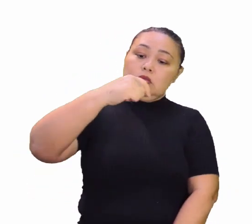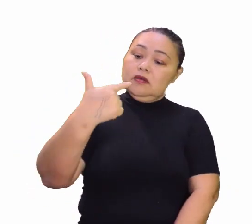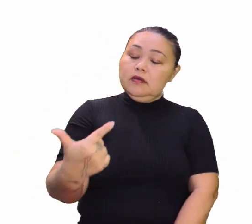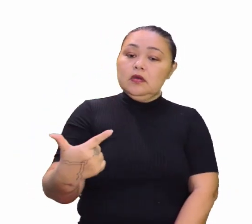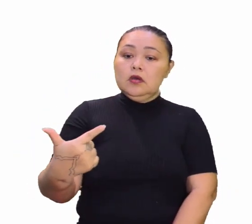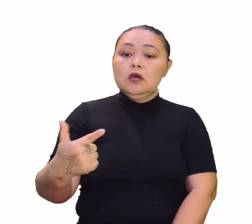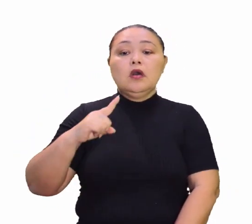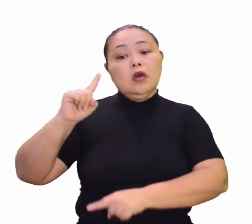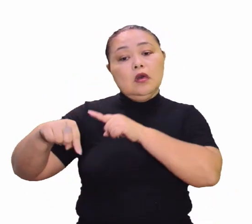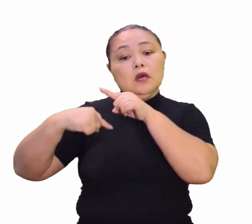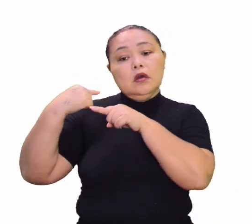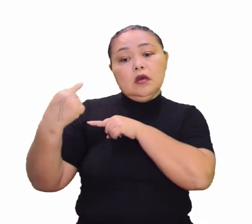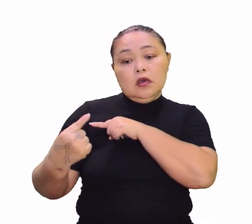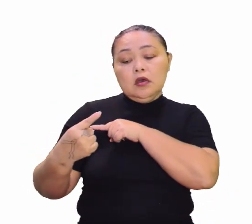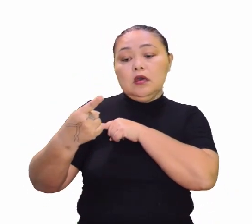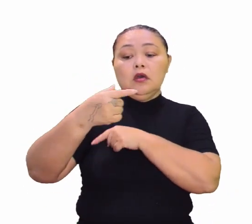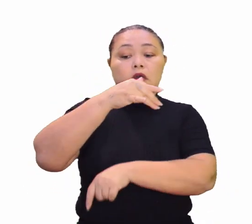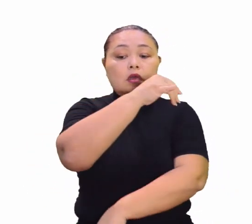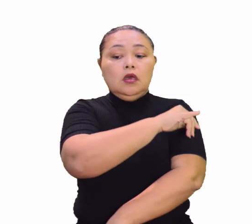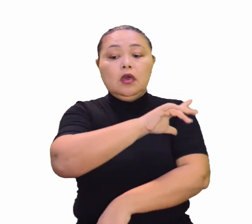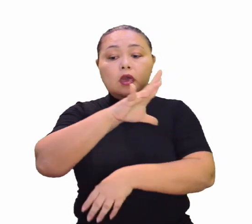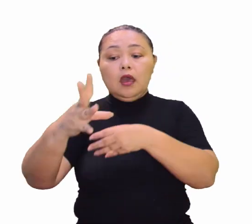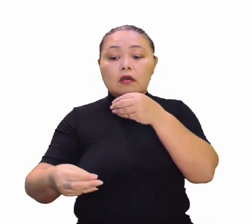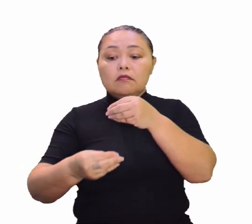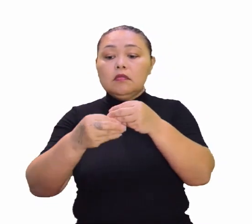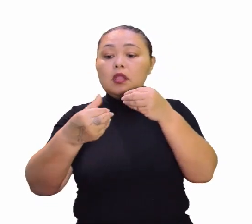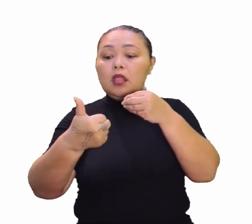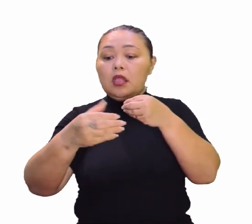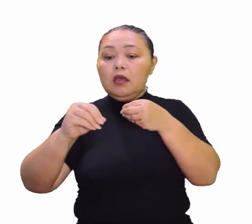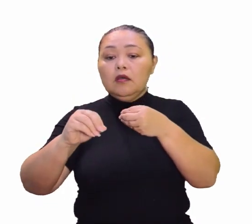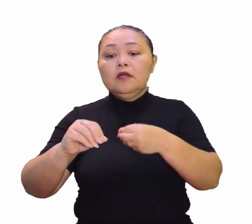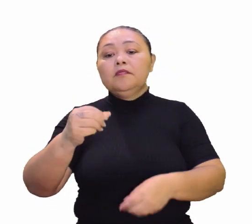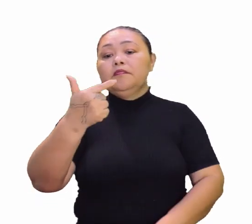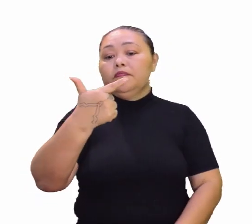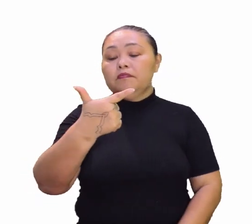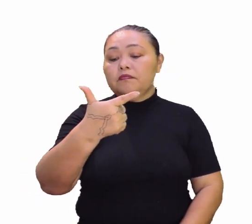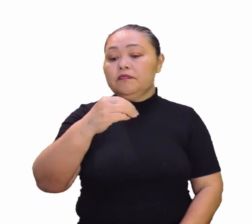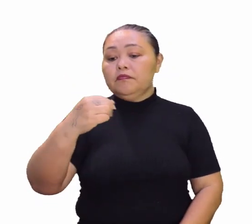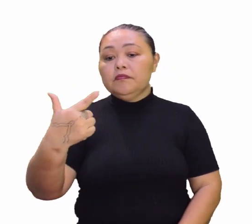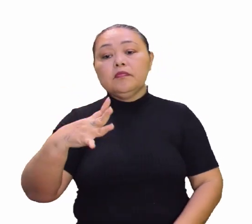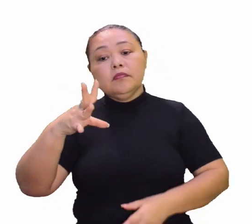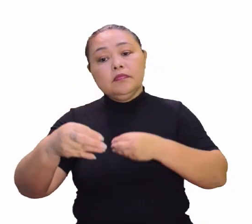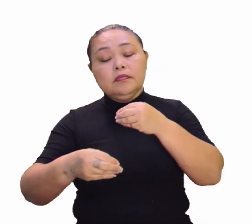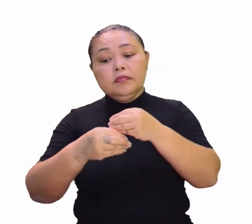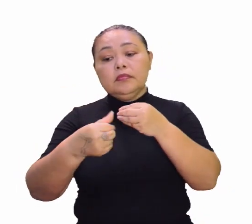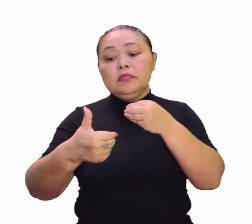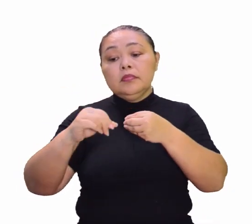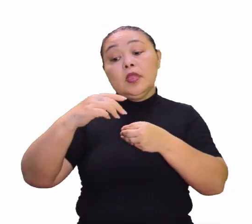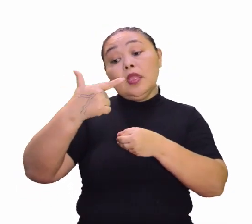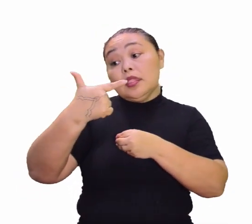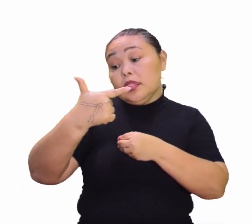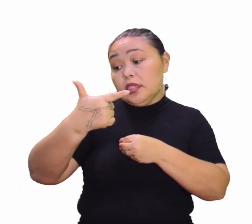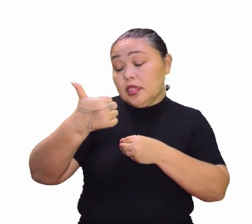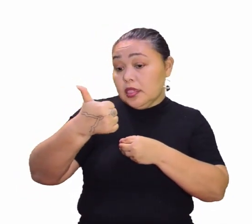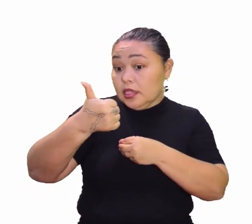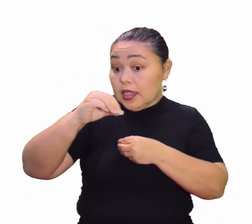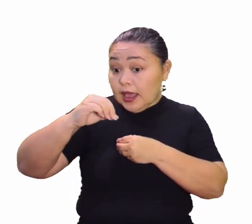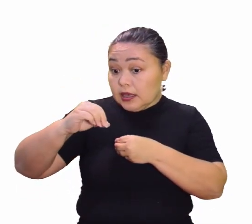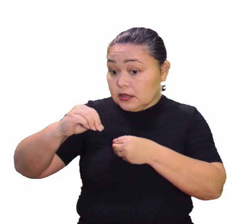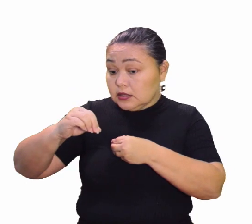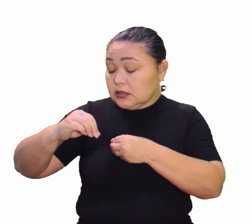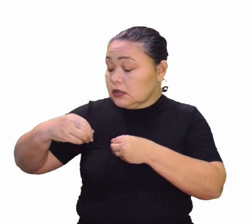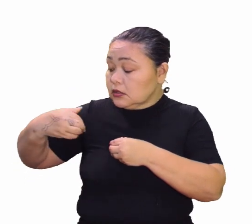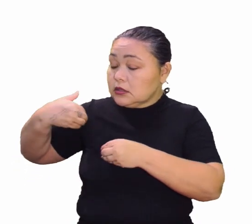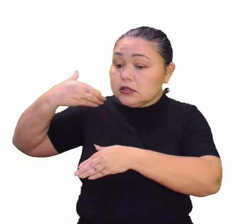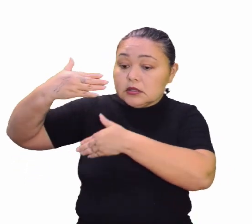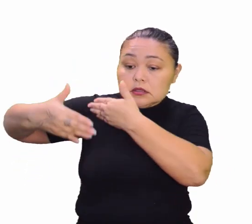Depois, nós tivemos a Rio mais 10, que foi em 2002. Por que mais 10? 10 anos após